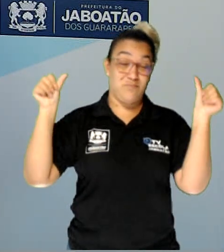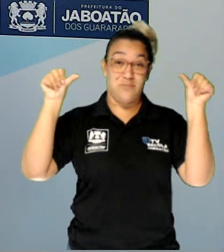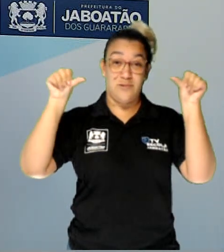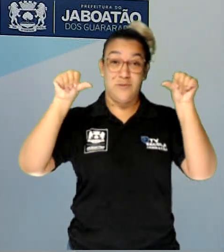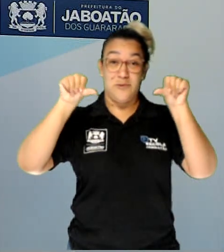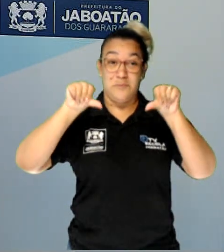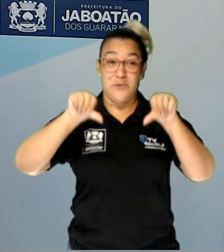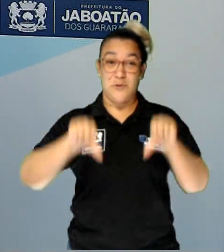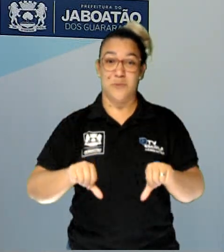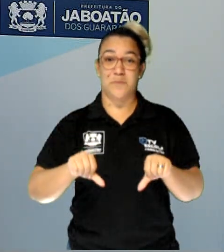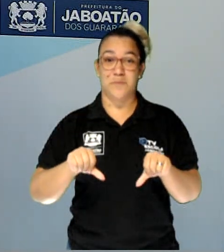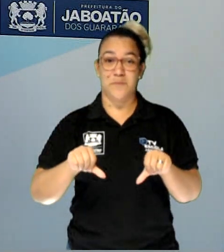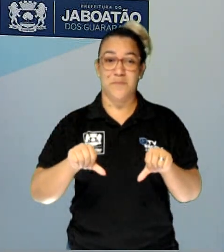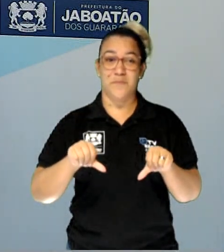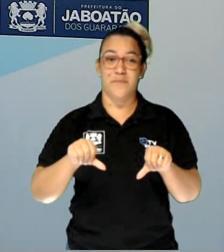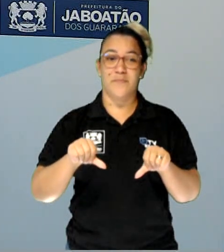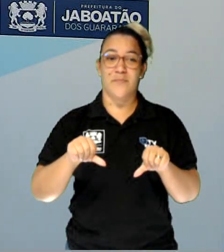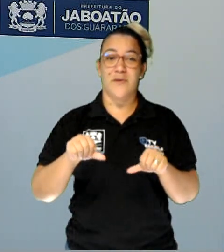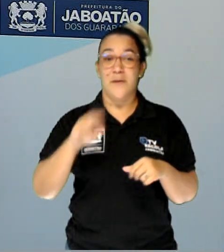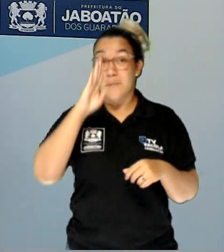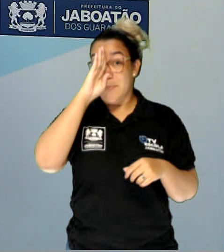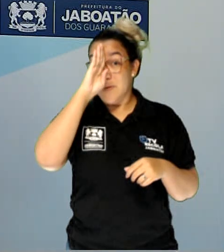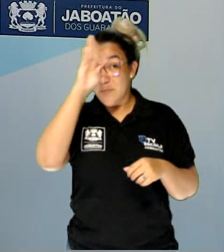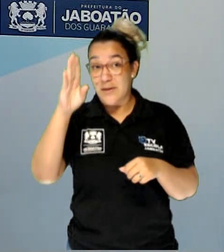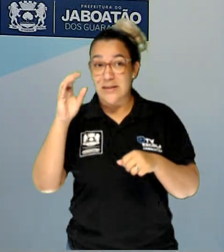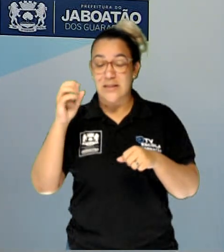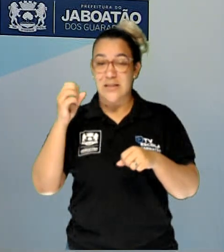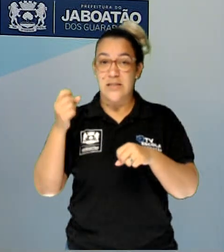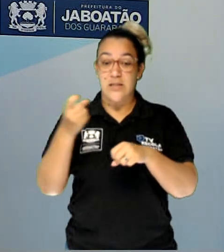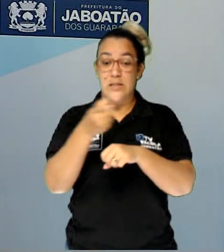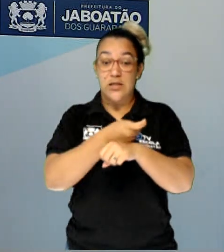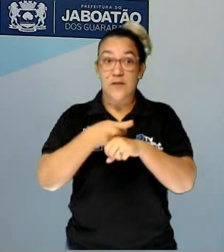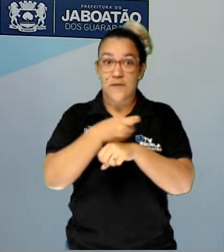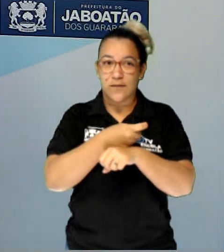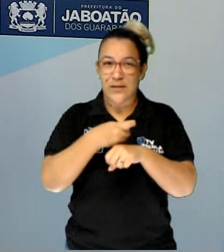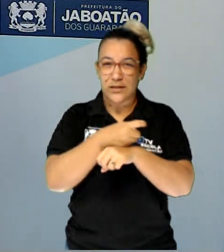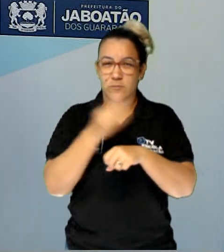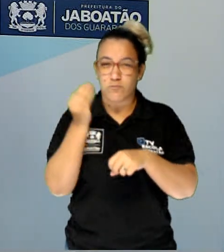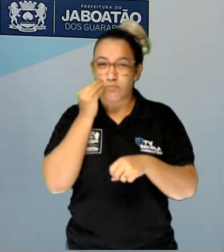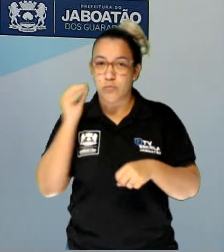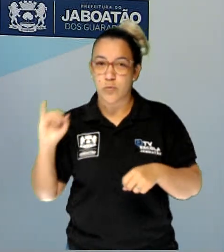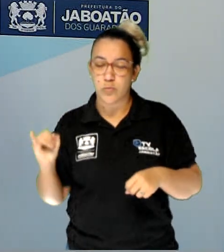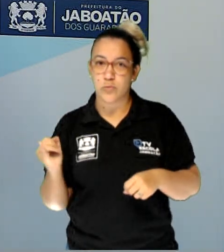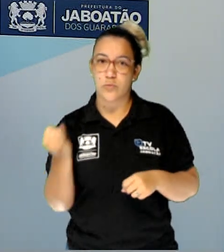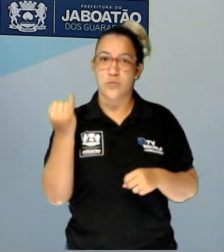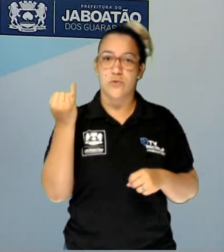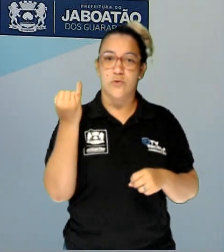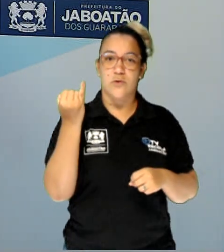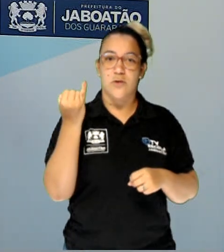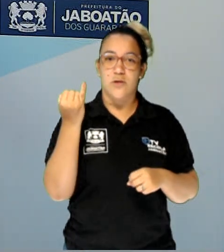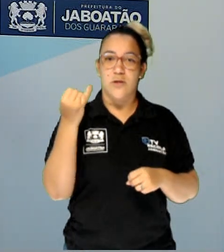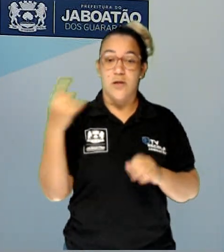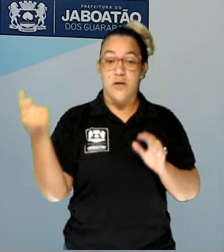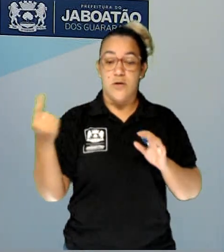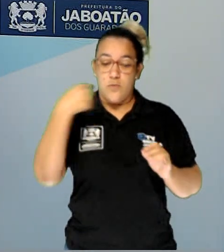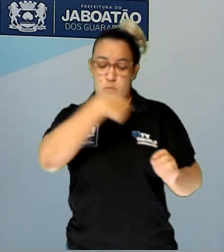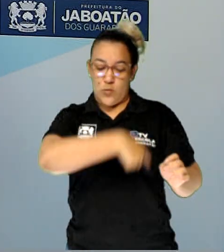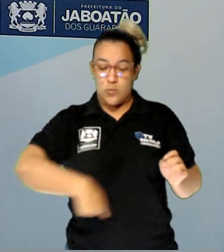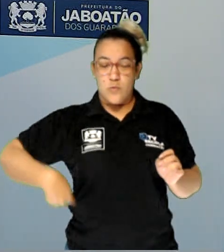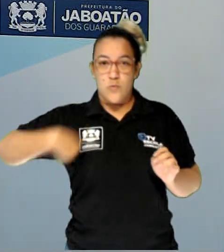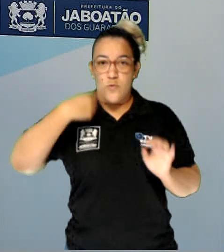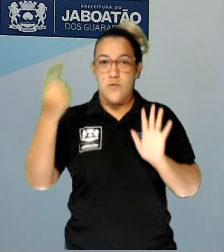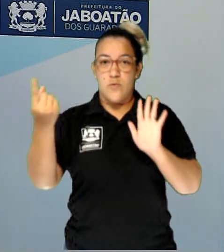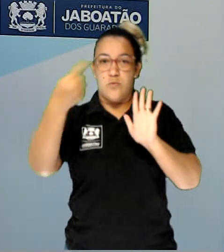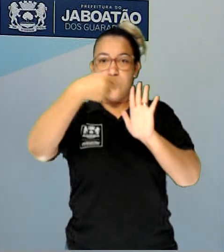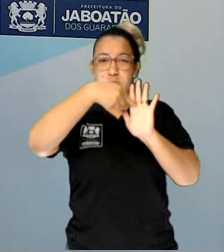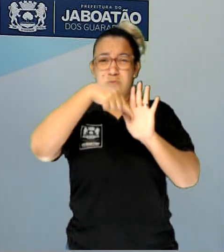principalmente as que a gente chama de infecções oportunistas. Ou seja, seu sistema imunológico está fraquinho, as suas